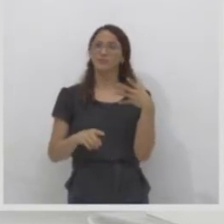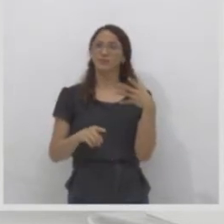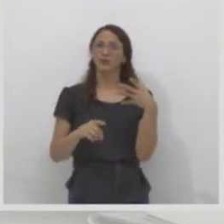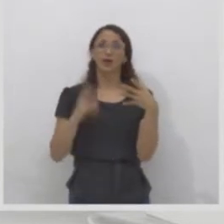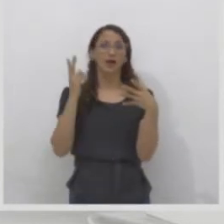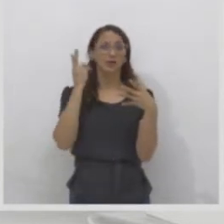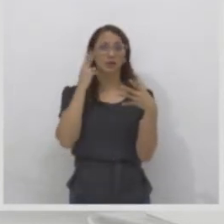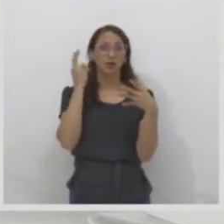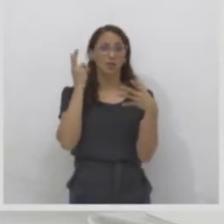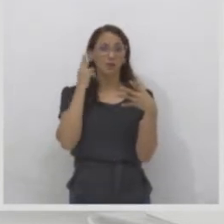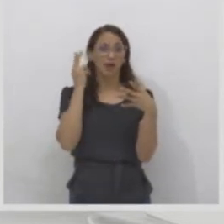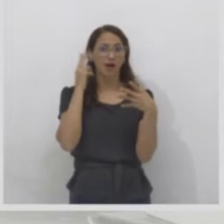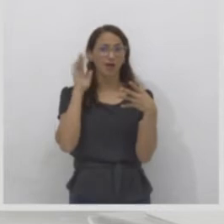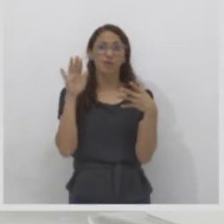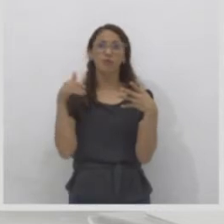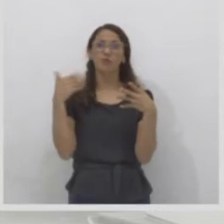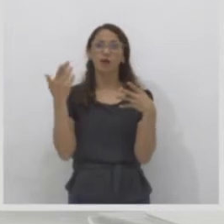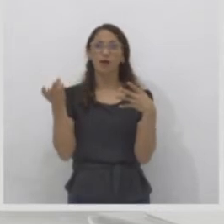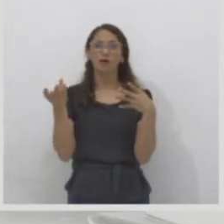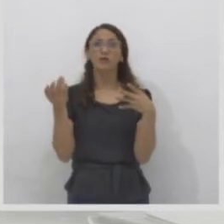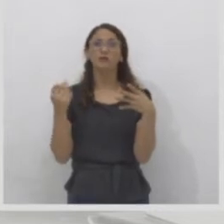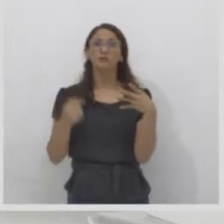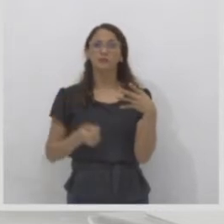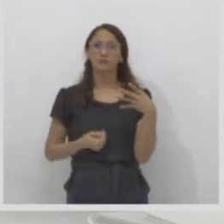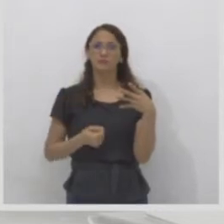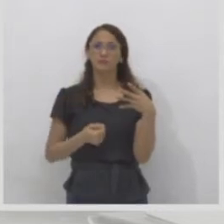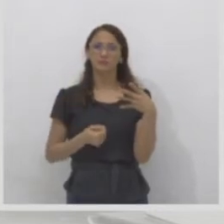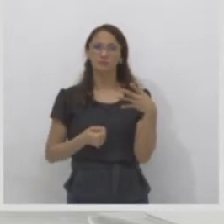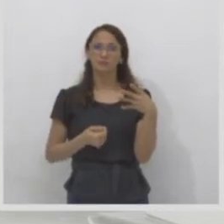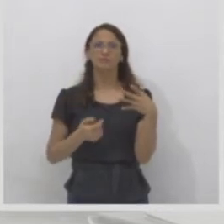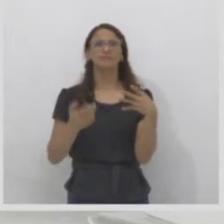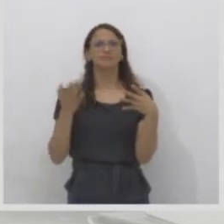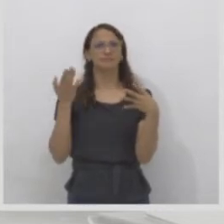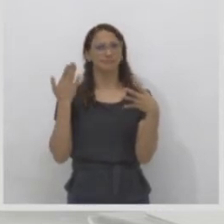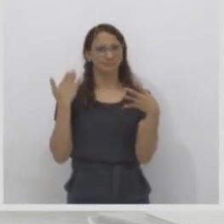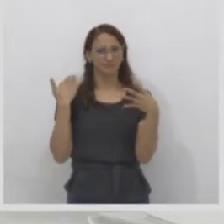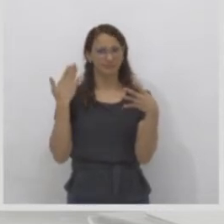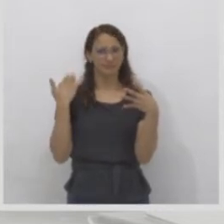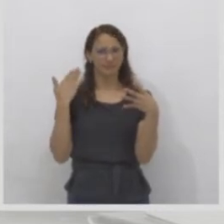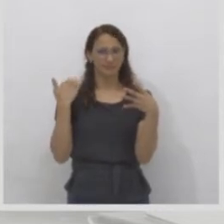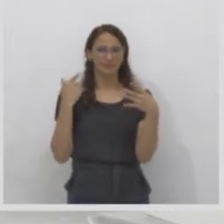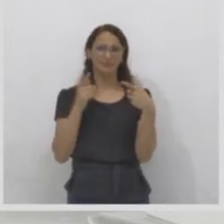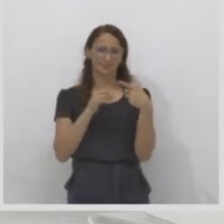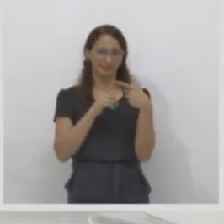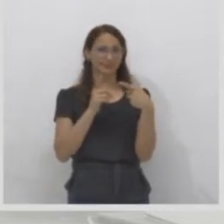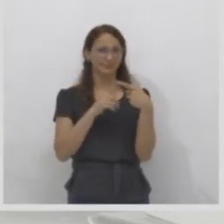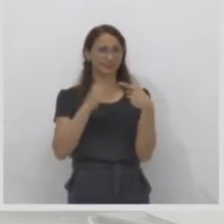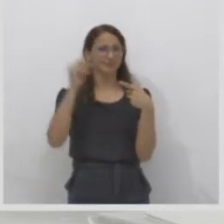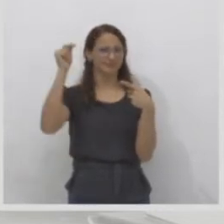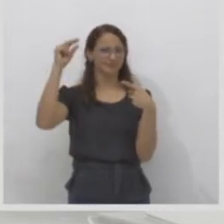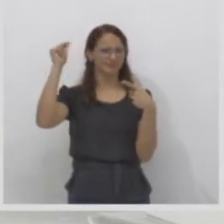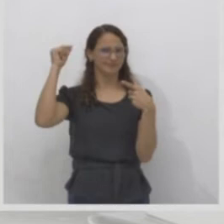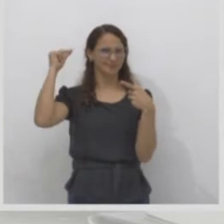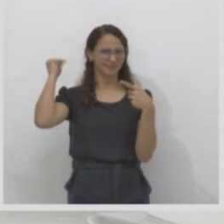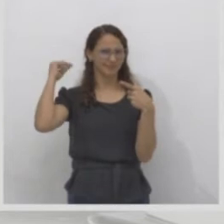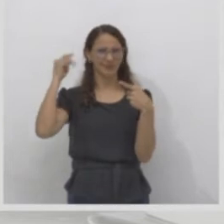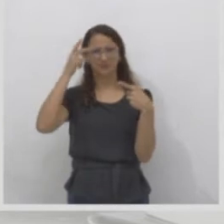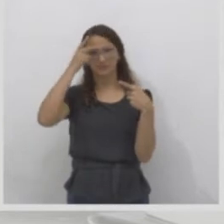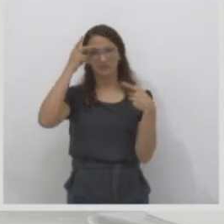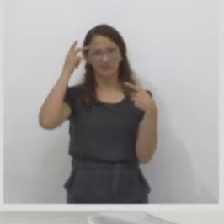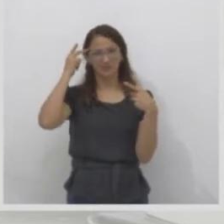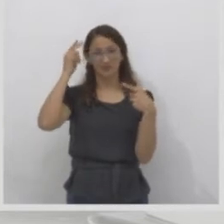Antes, no início da humanidade, os homens migravam mais por questões naturais. Nós éramos nômades.